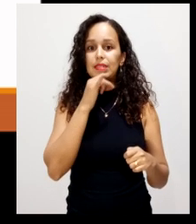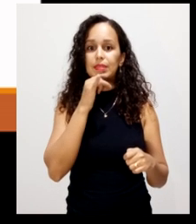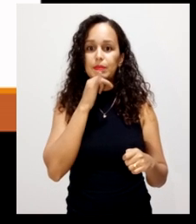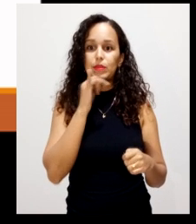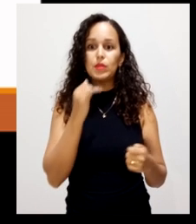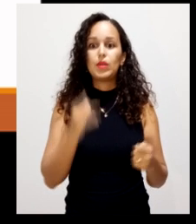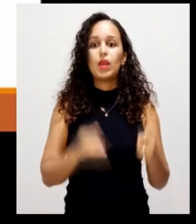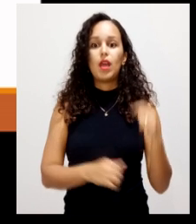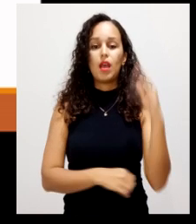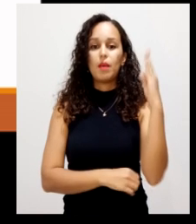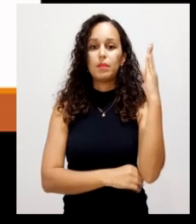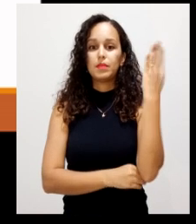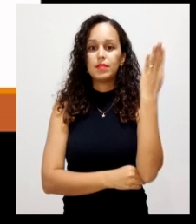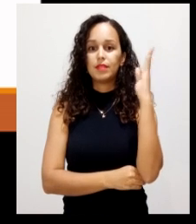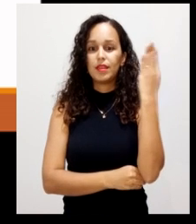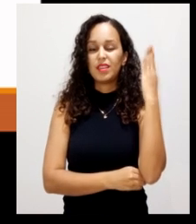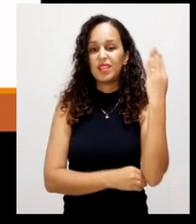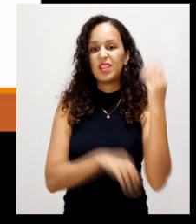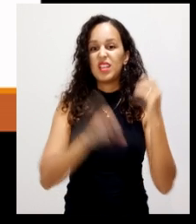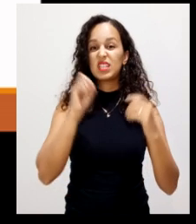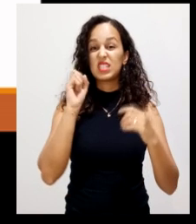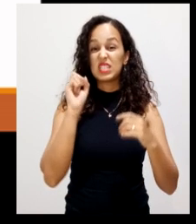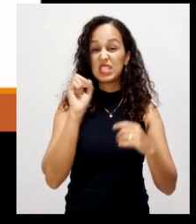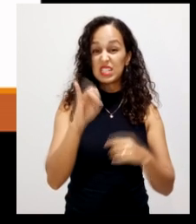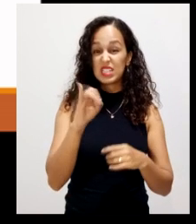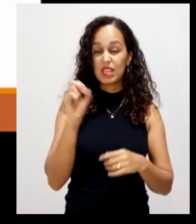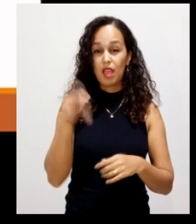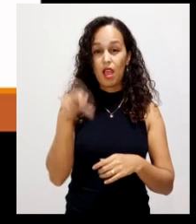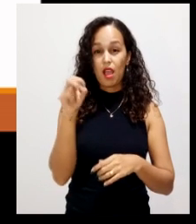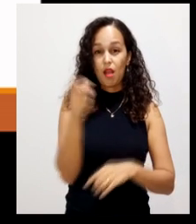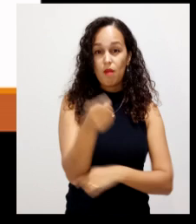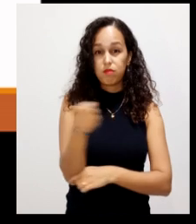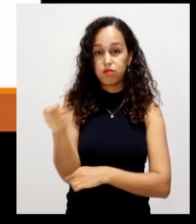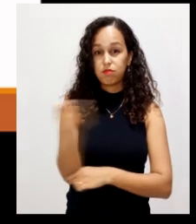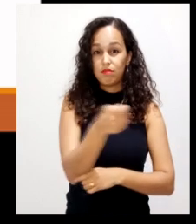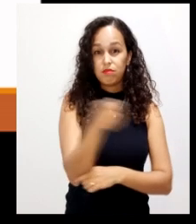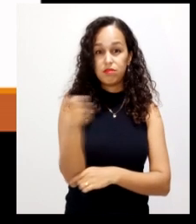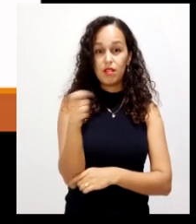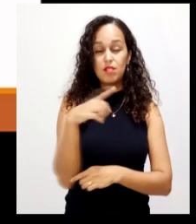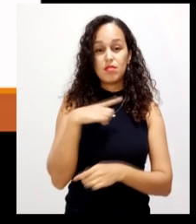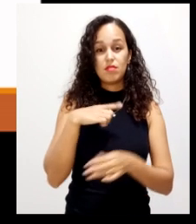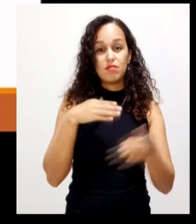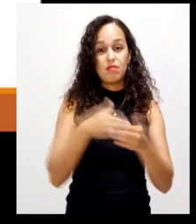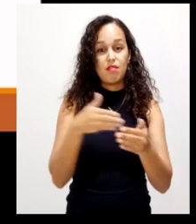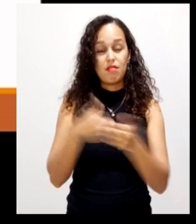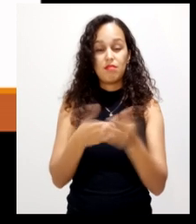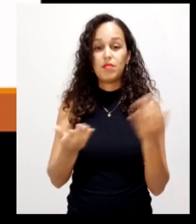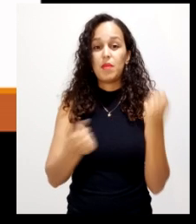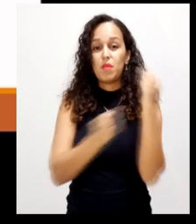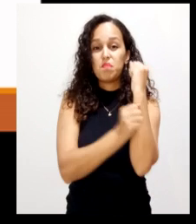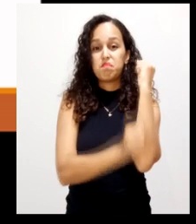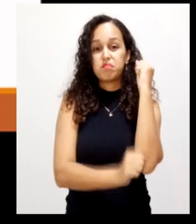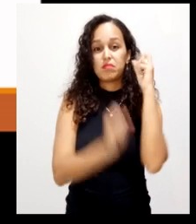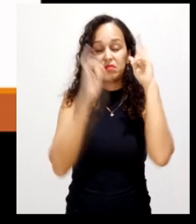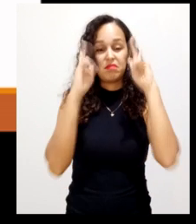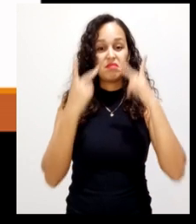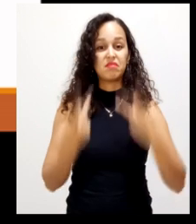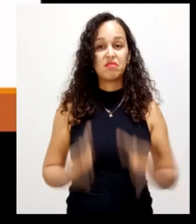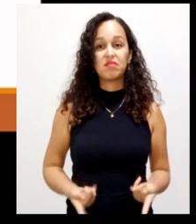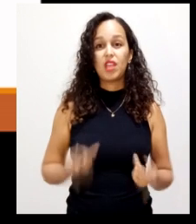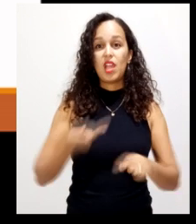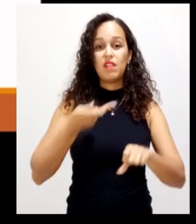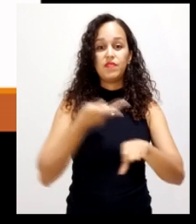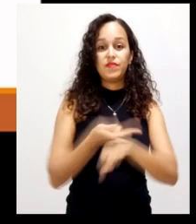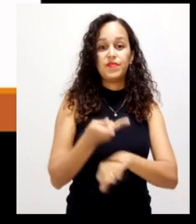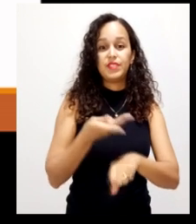tratada por agrotóxico, mas também quando ela é invernizada tem algumas restrições. Dejetos humanos, vidro, metal, óleo,